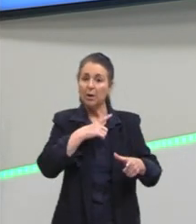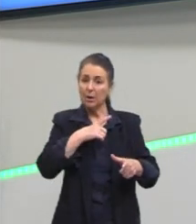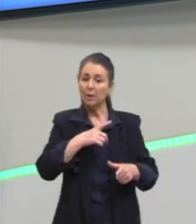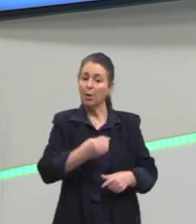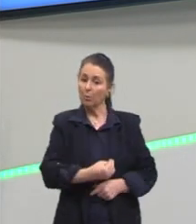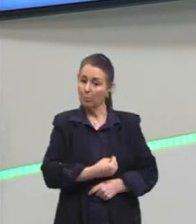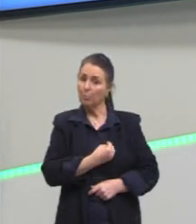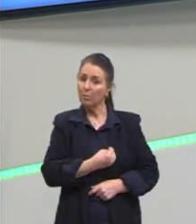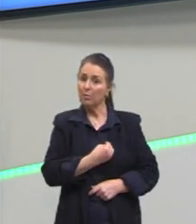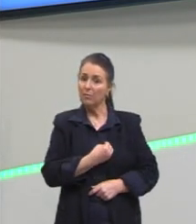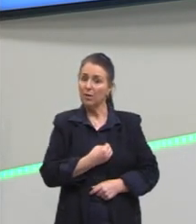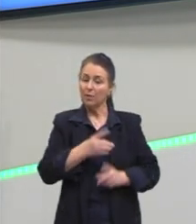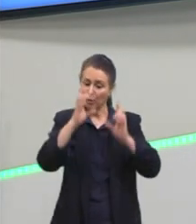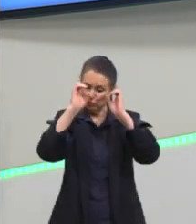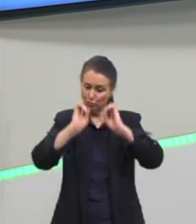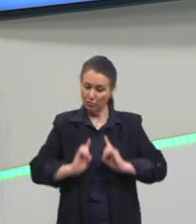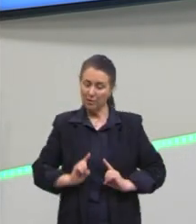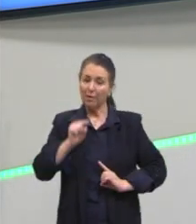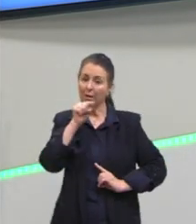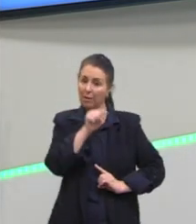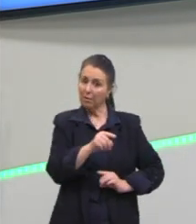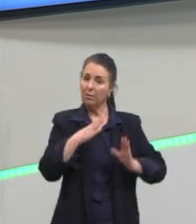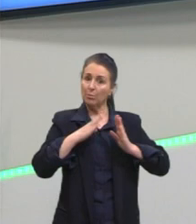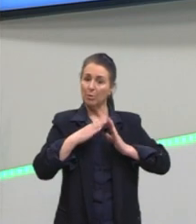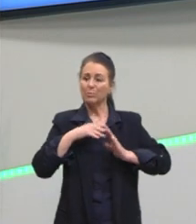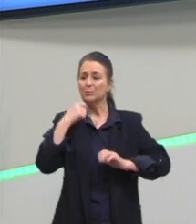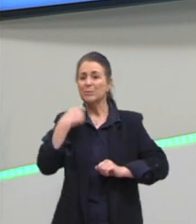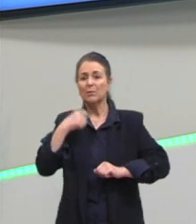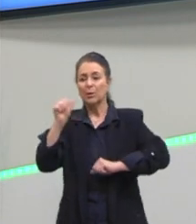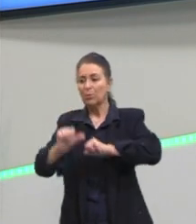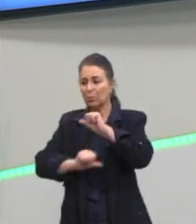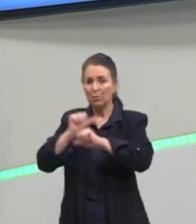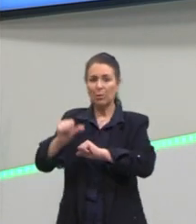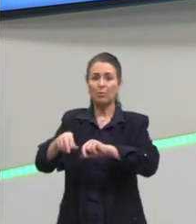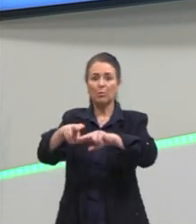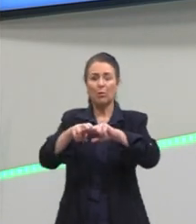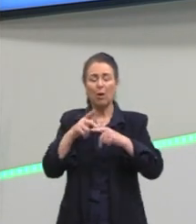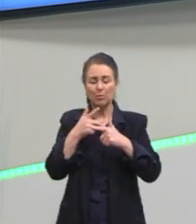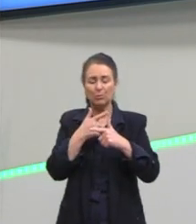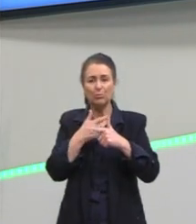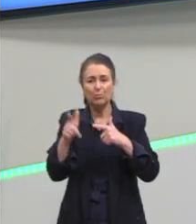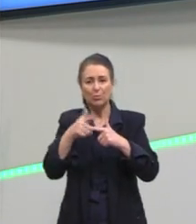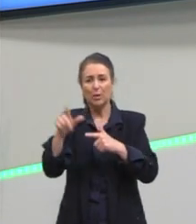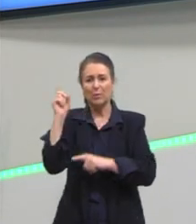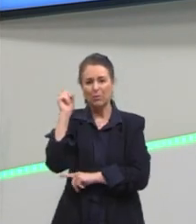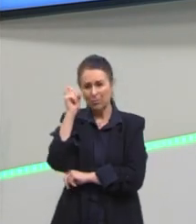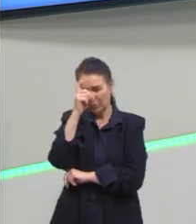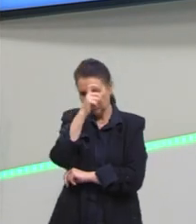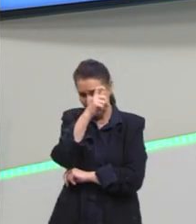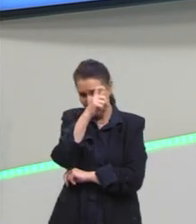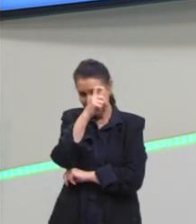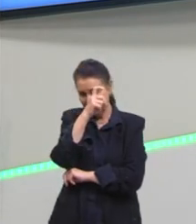confortável naquele lugar onde nós estamos. Não precisar ficar viajando e trocando de lugar para ter uma vida melhor.